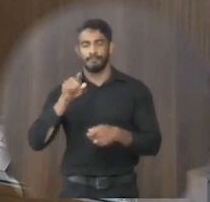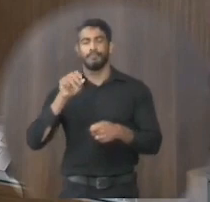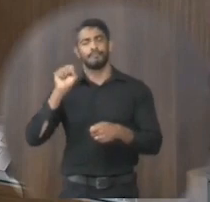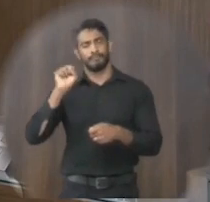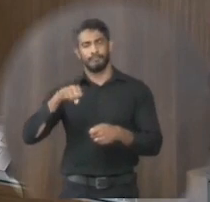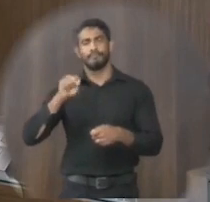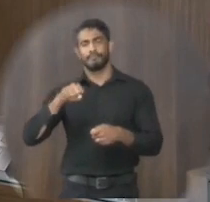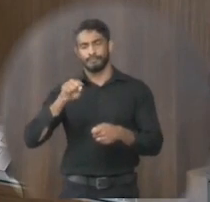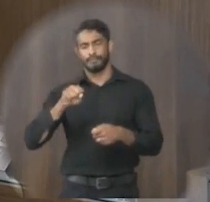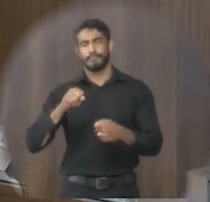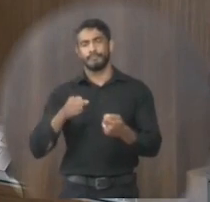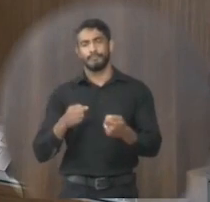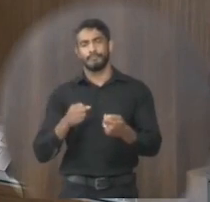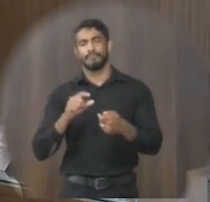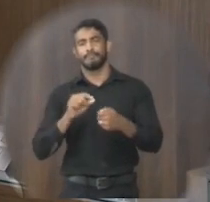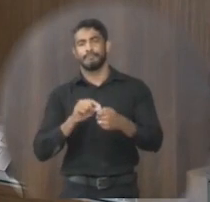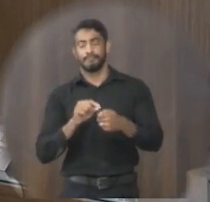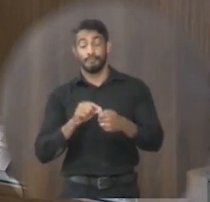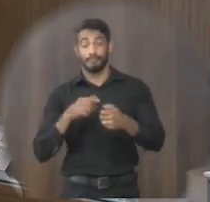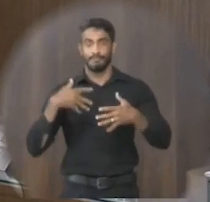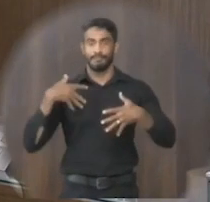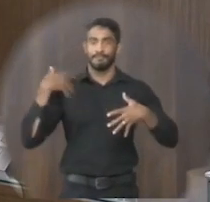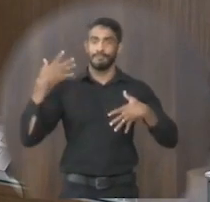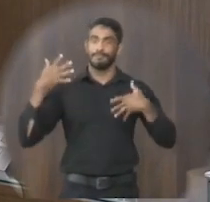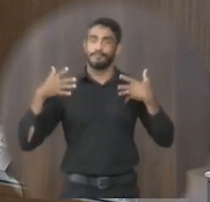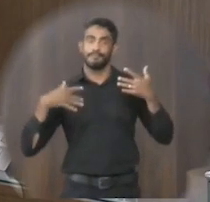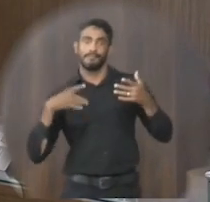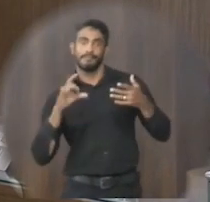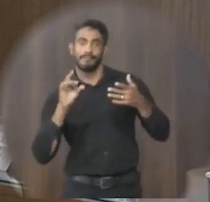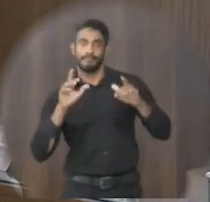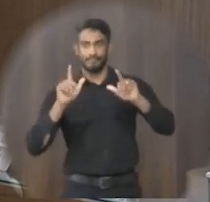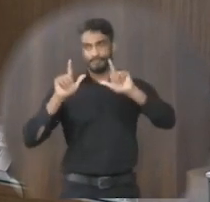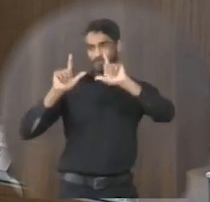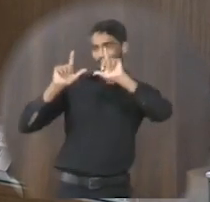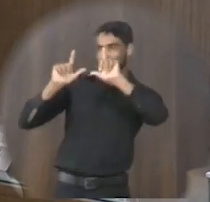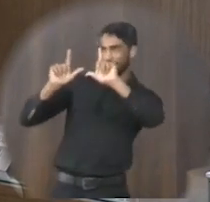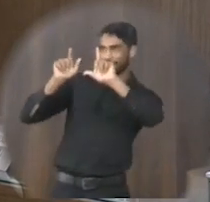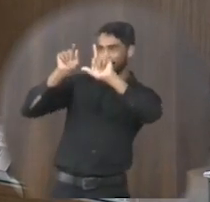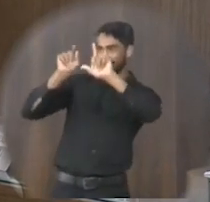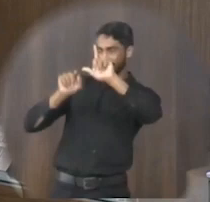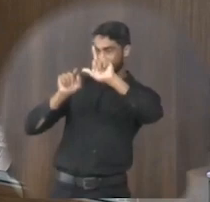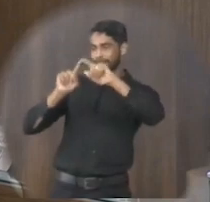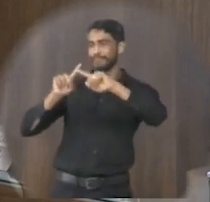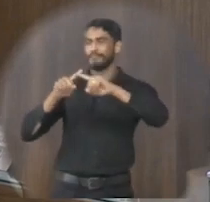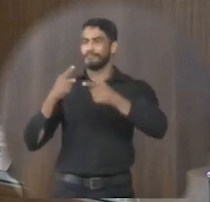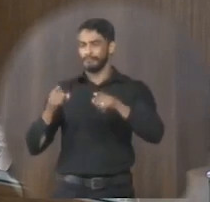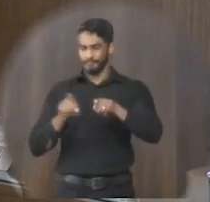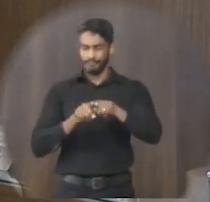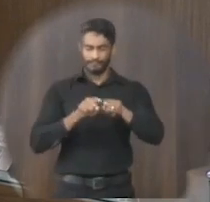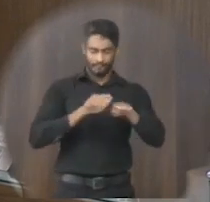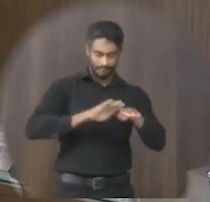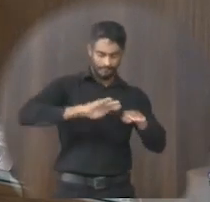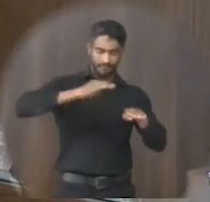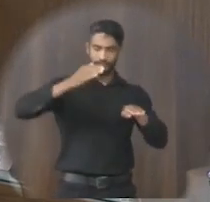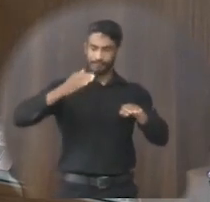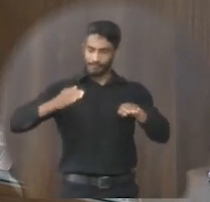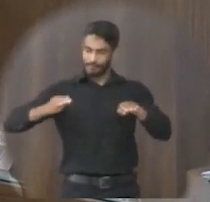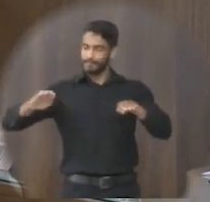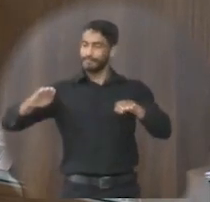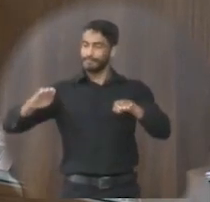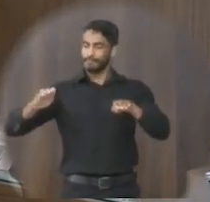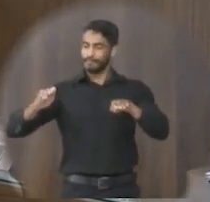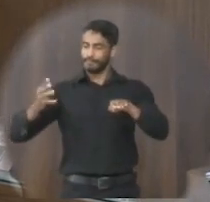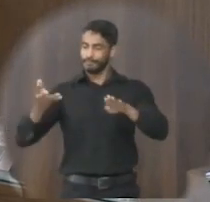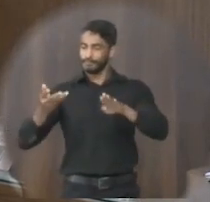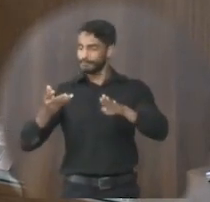sim nos dar a alegria de poder não só as placas como vai ser colocada mas sim esse redutor de velocidade obrigado senhor